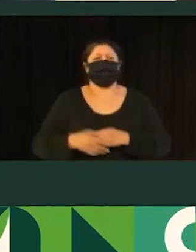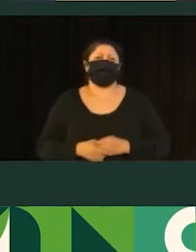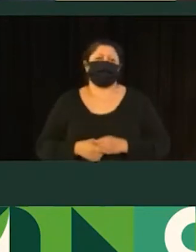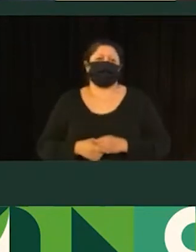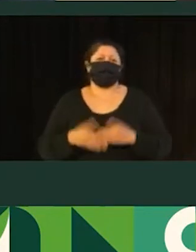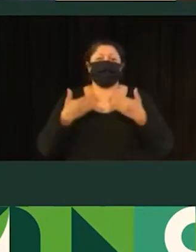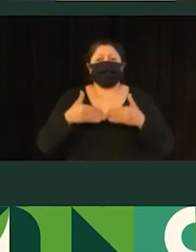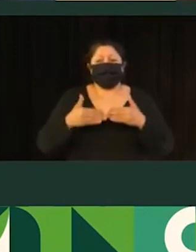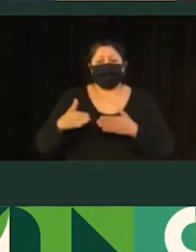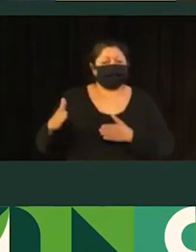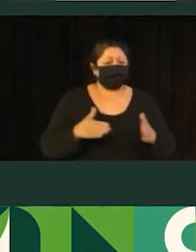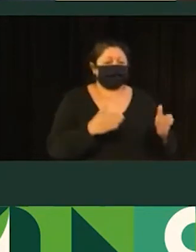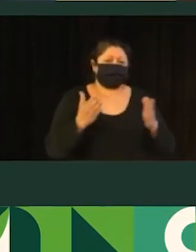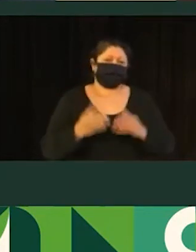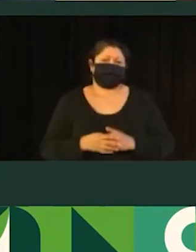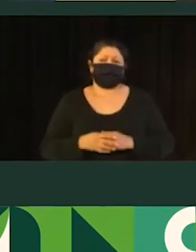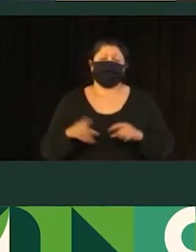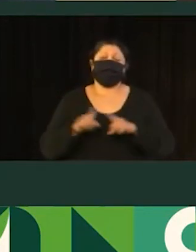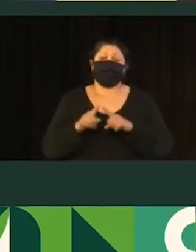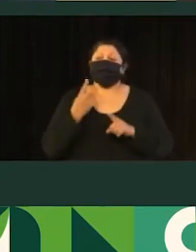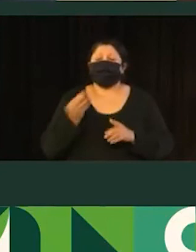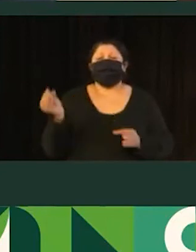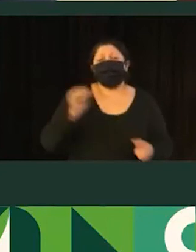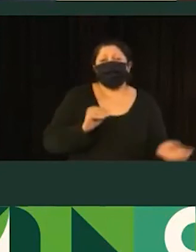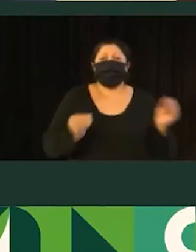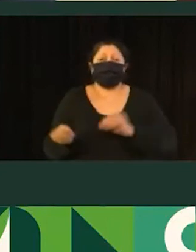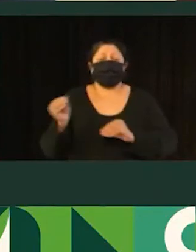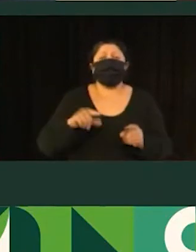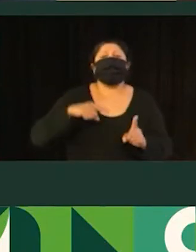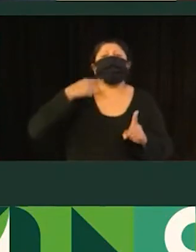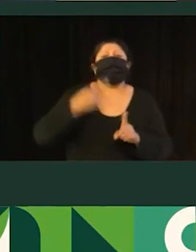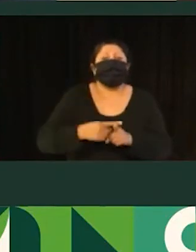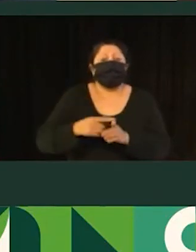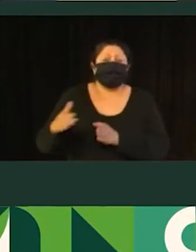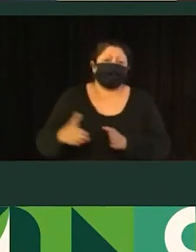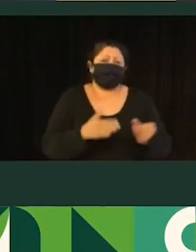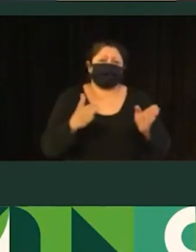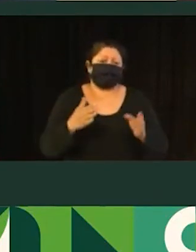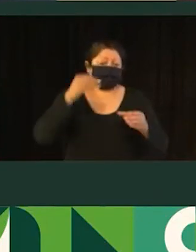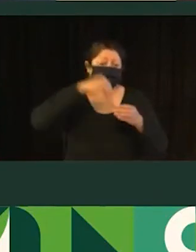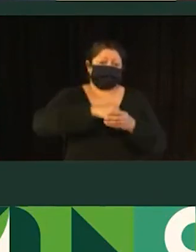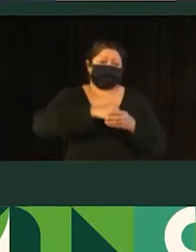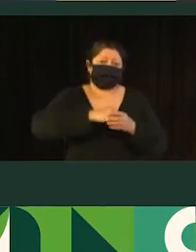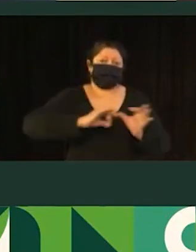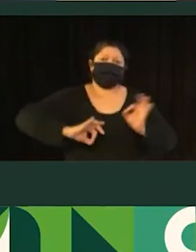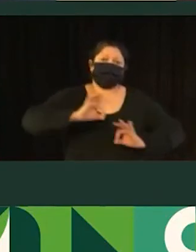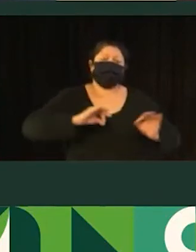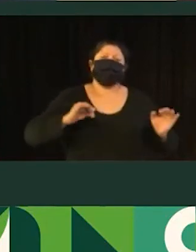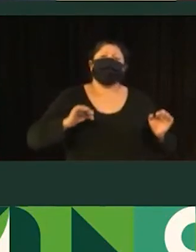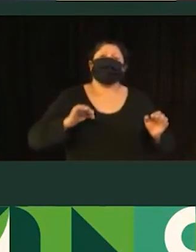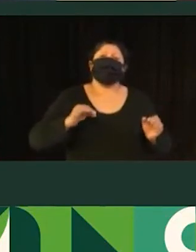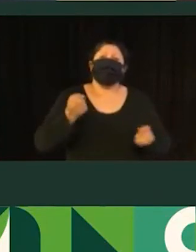Ela tem, também, a rede de carga complementar, então, que a proposta é deixar que a logística interna, ela seja até 10 toneladas.